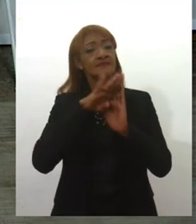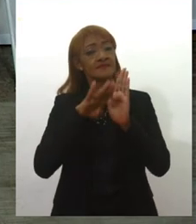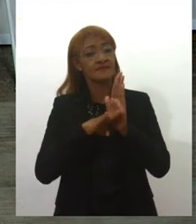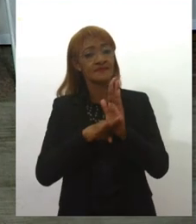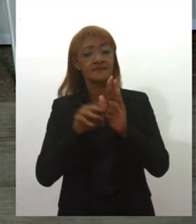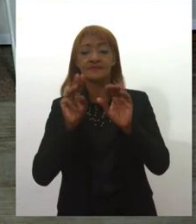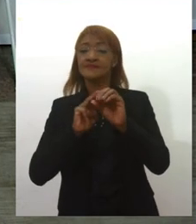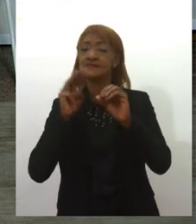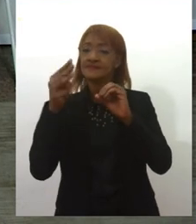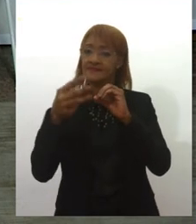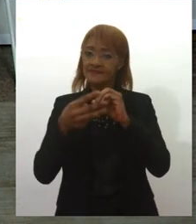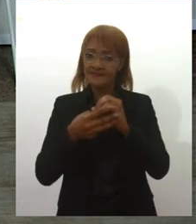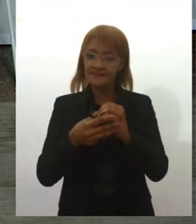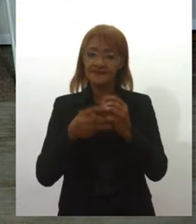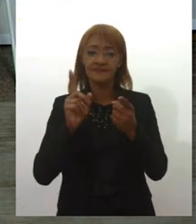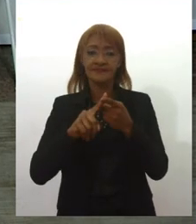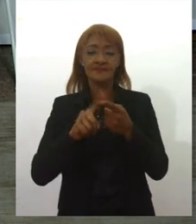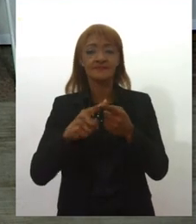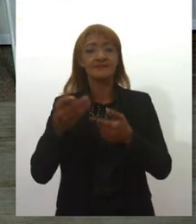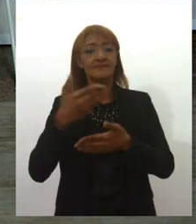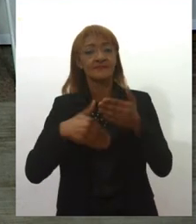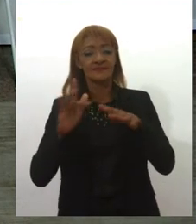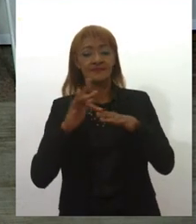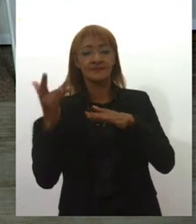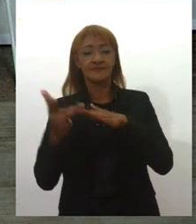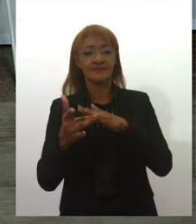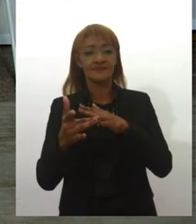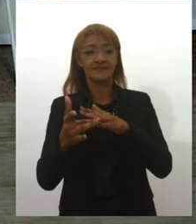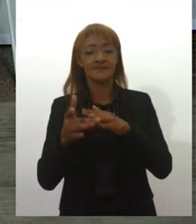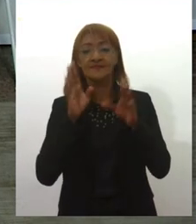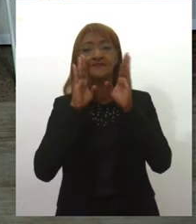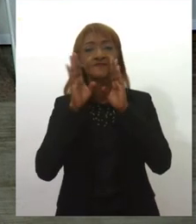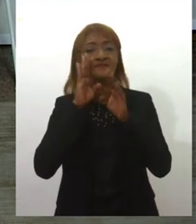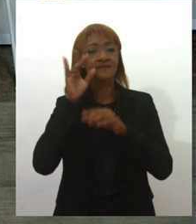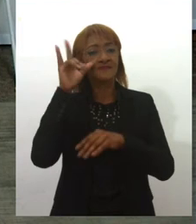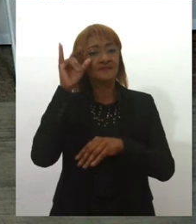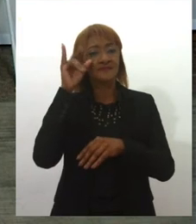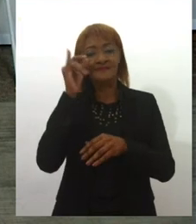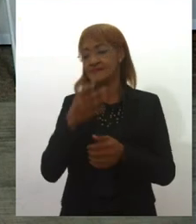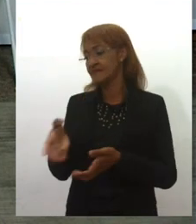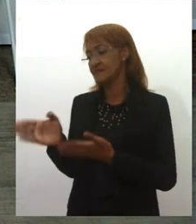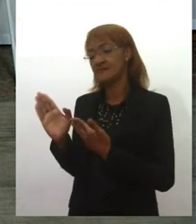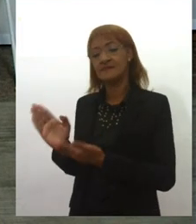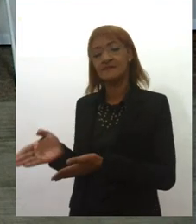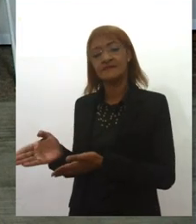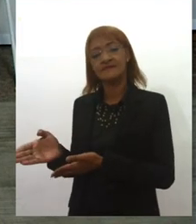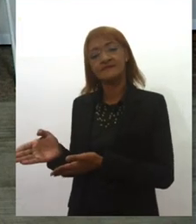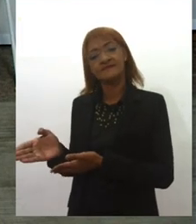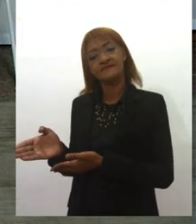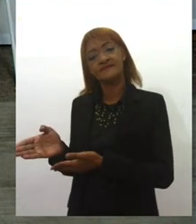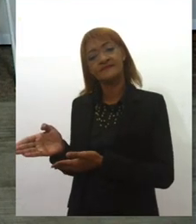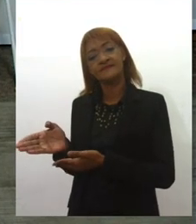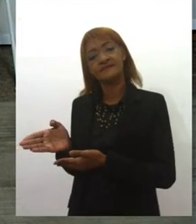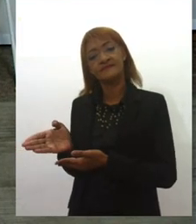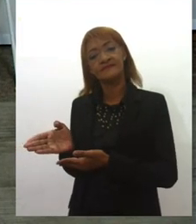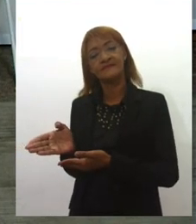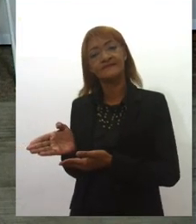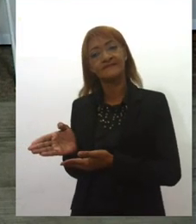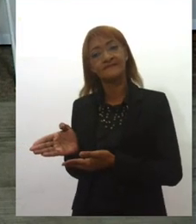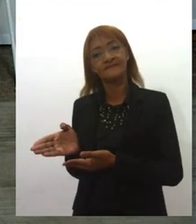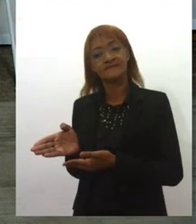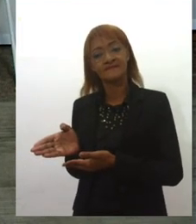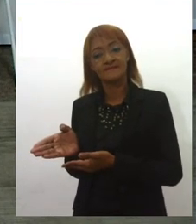TV Alese e interagindo com a gente nas redes sociais. Facebook e Instagram, arroba TV Alese 5.2, Twitter,